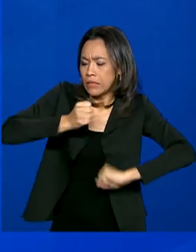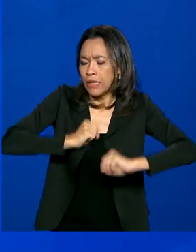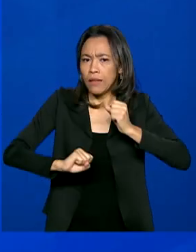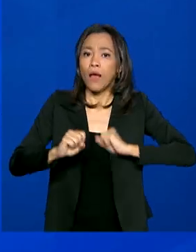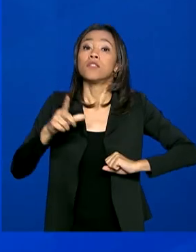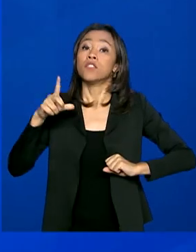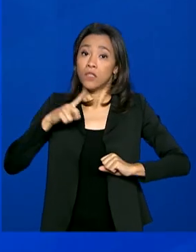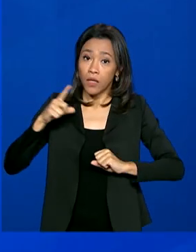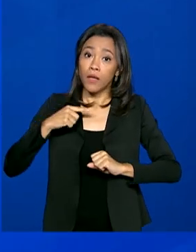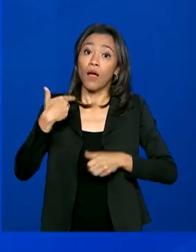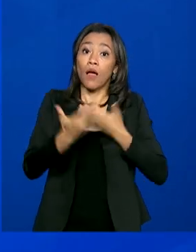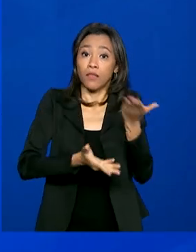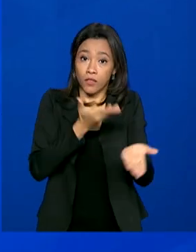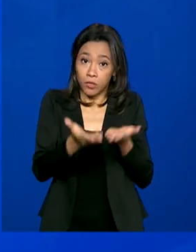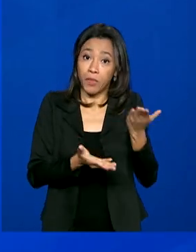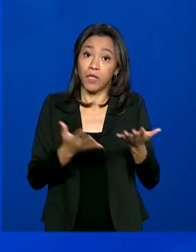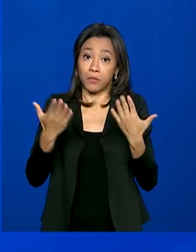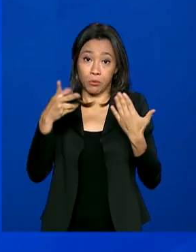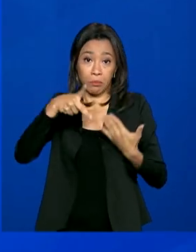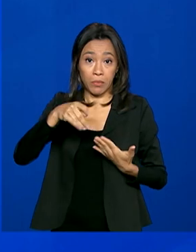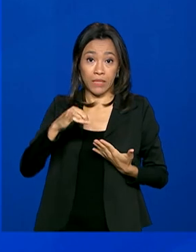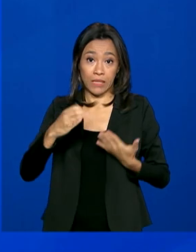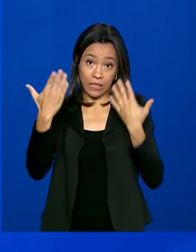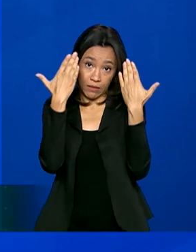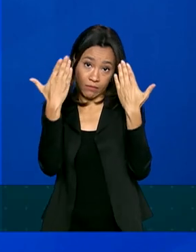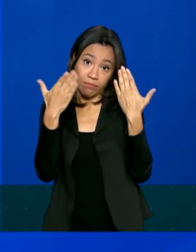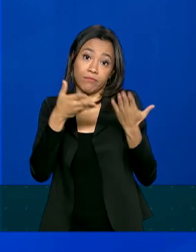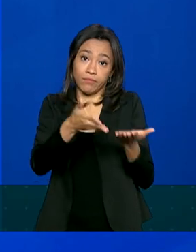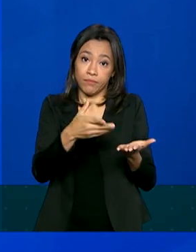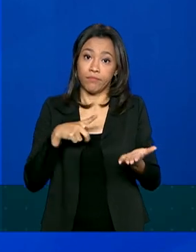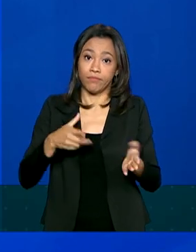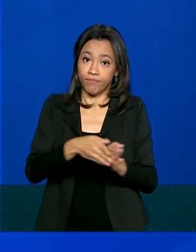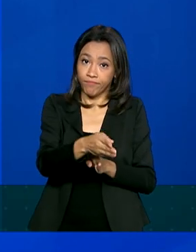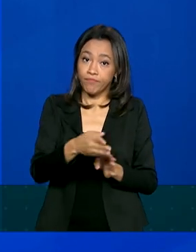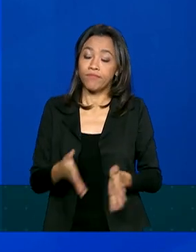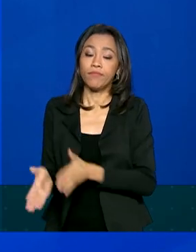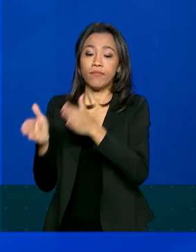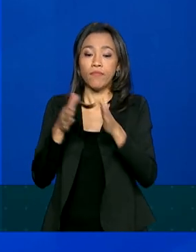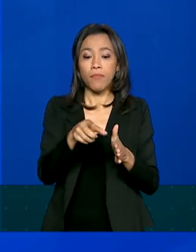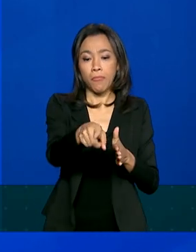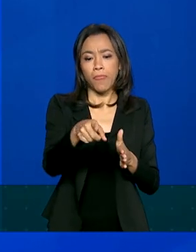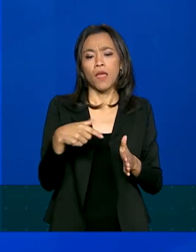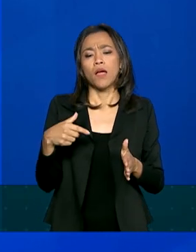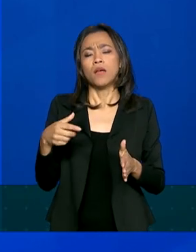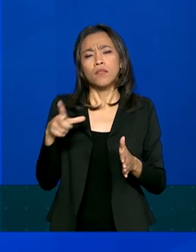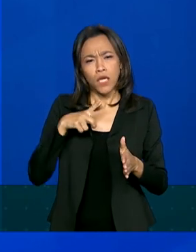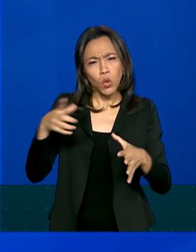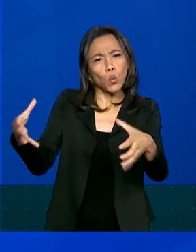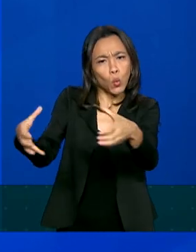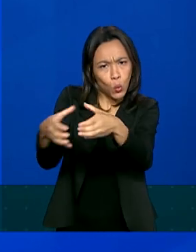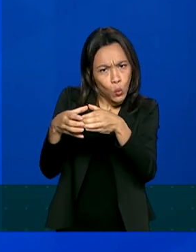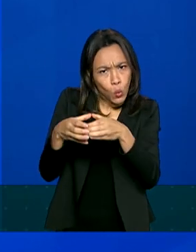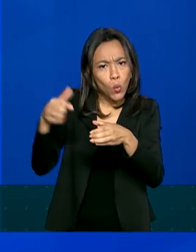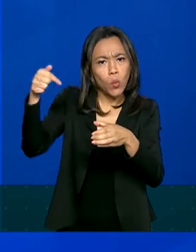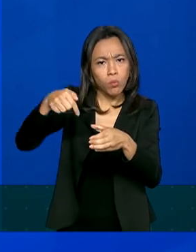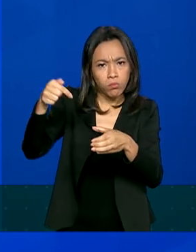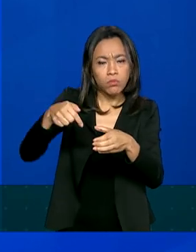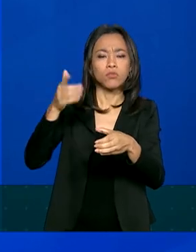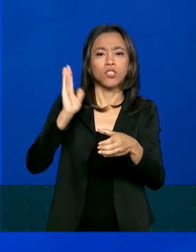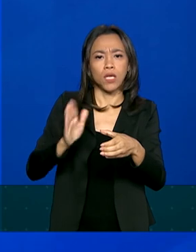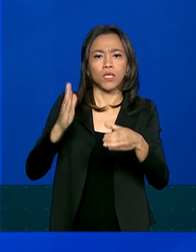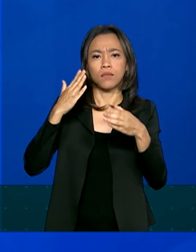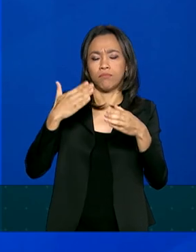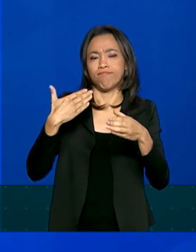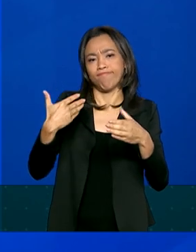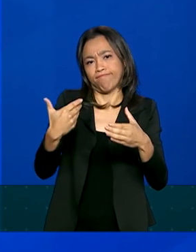atendimento psiquiátrico. Um contingente pequeno que já mostrou sua disposição e se apresentou para as primeiras atividades do